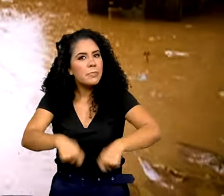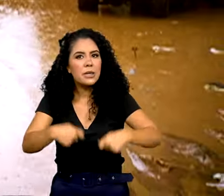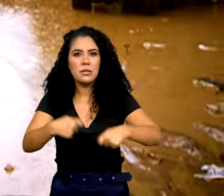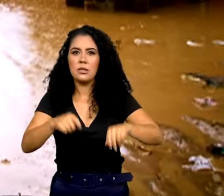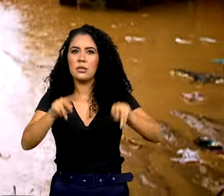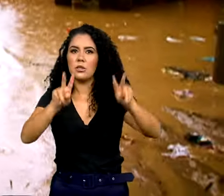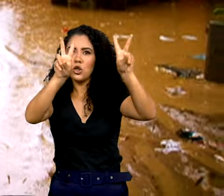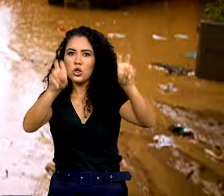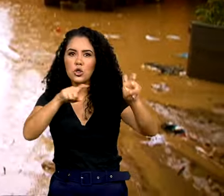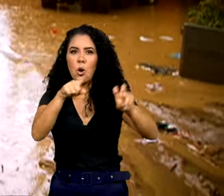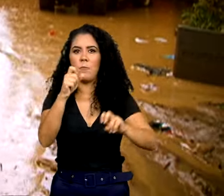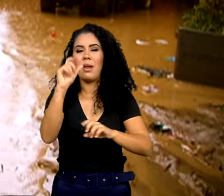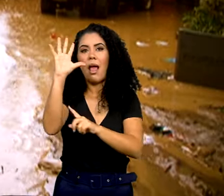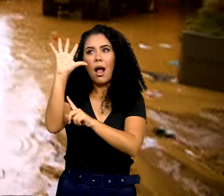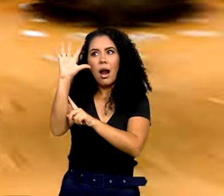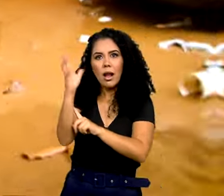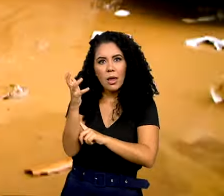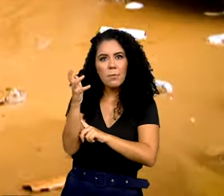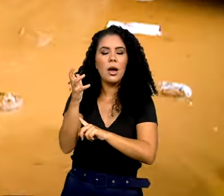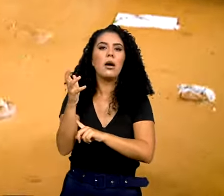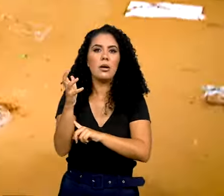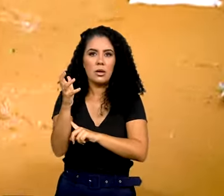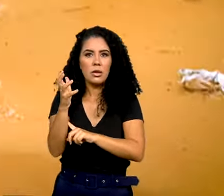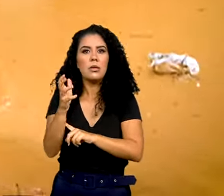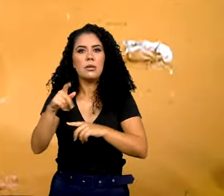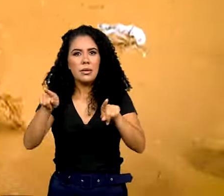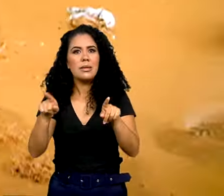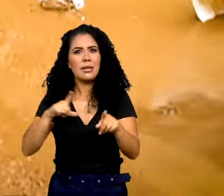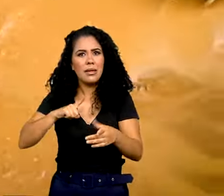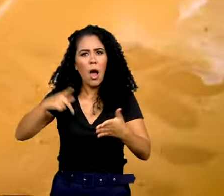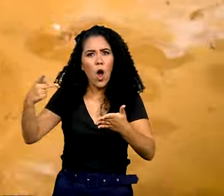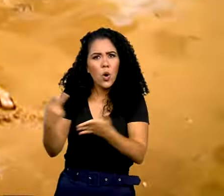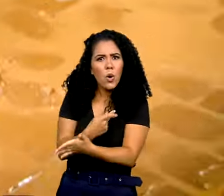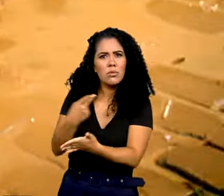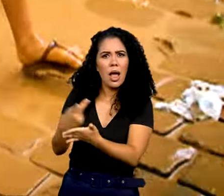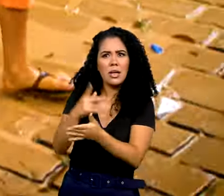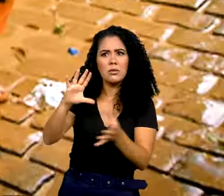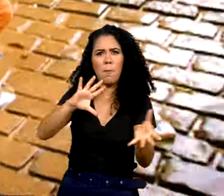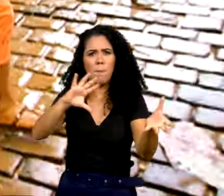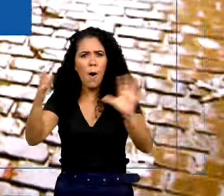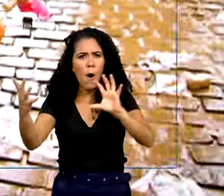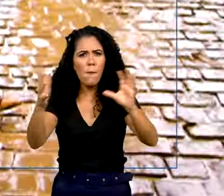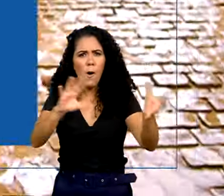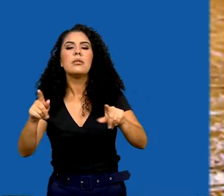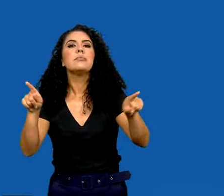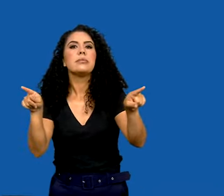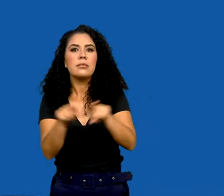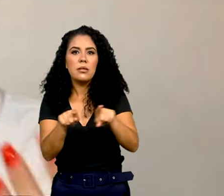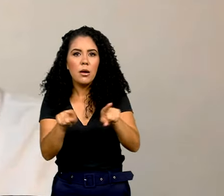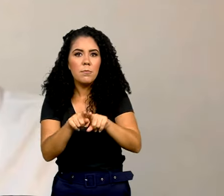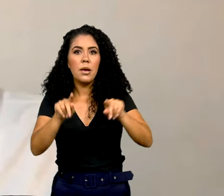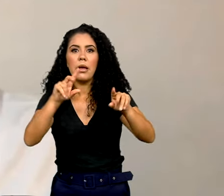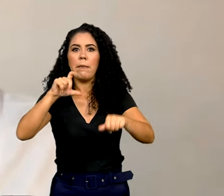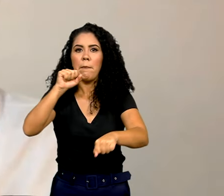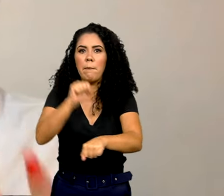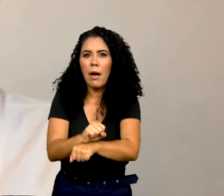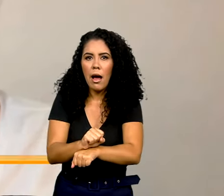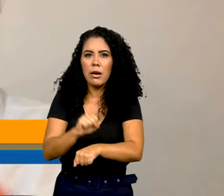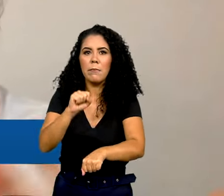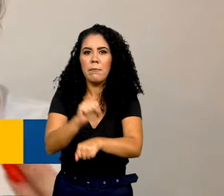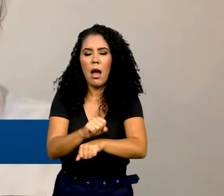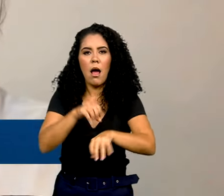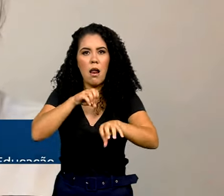que se manifesta de muitas formas, e inclusive com paralisação das aulas. Como a gente vai